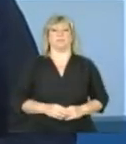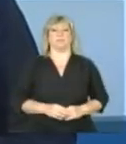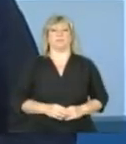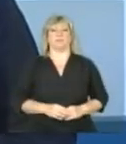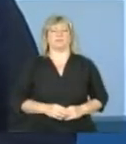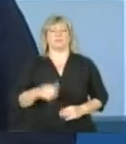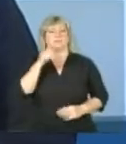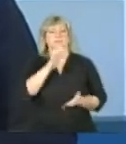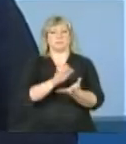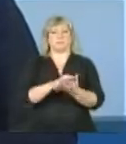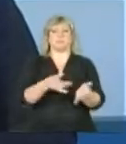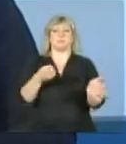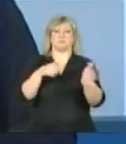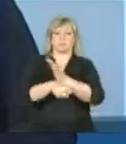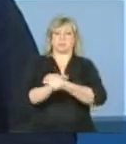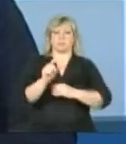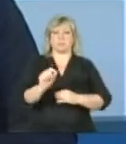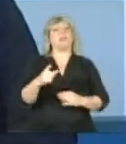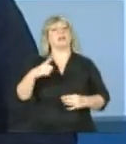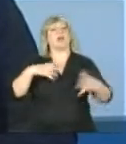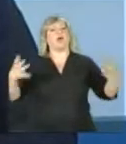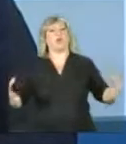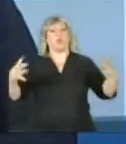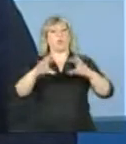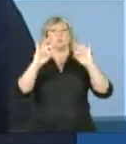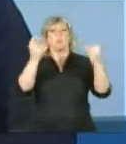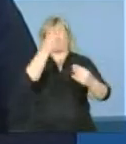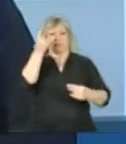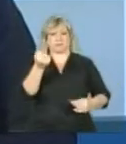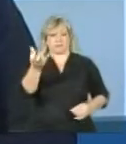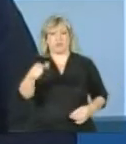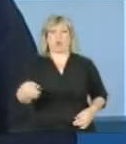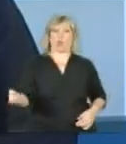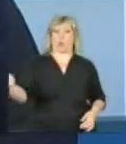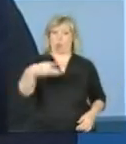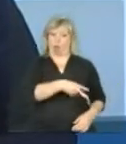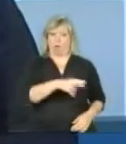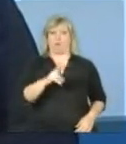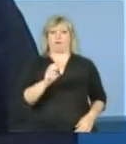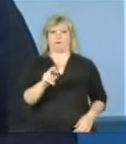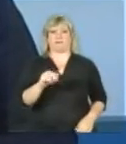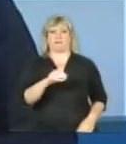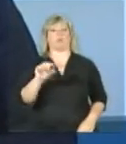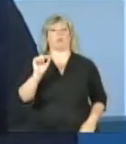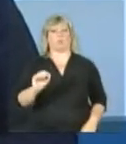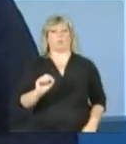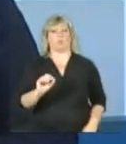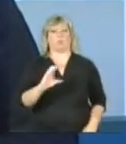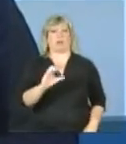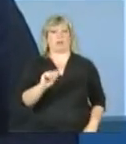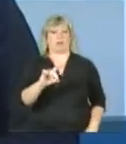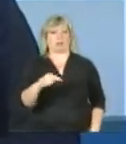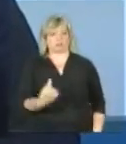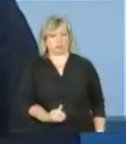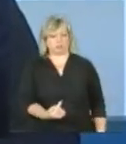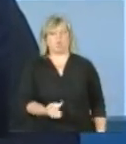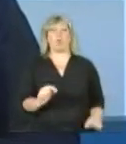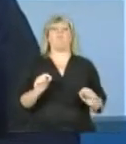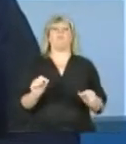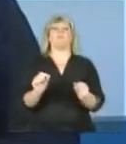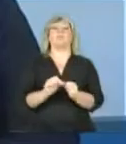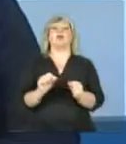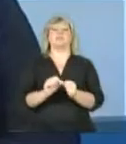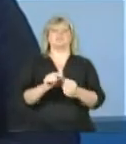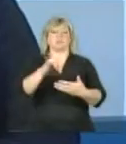Estamos incluindo todos os beneficiários na nova versão do cadastro único. O que se deve fazer com os